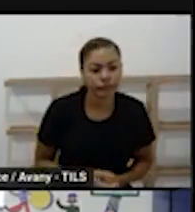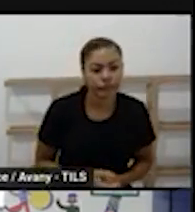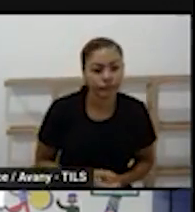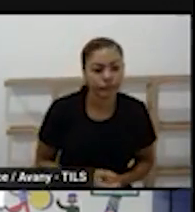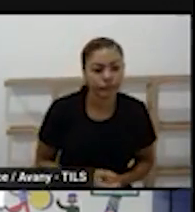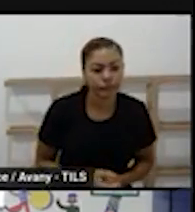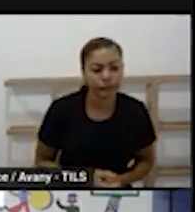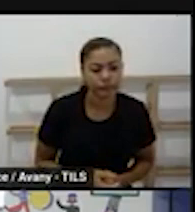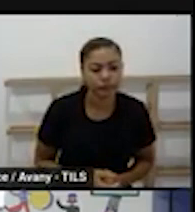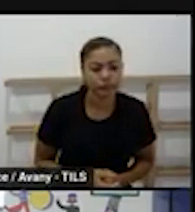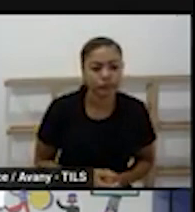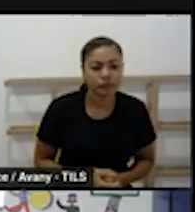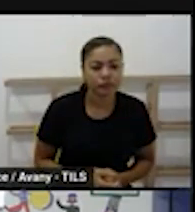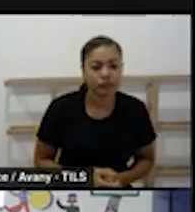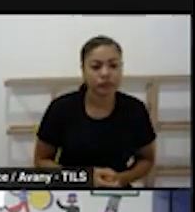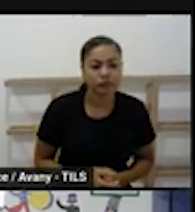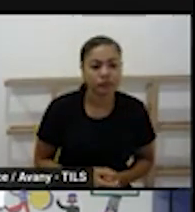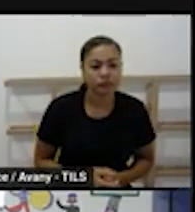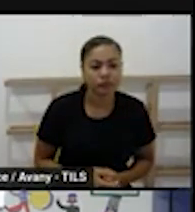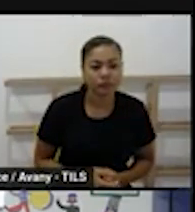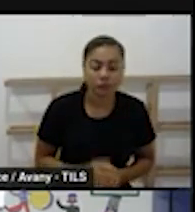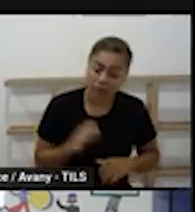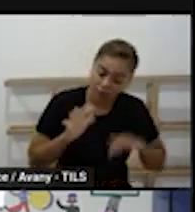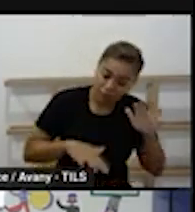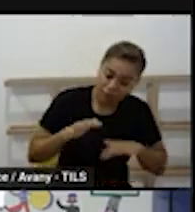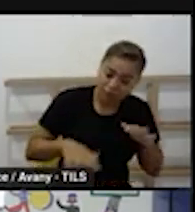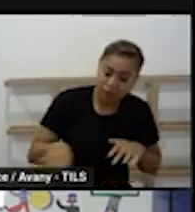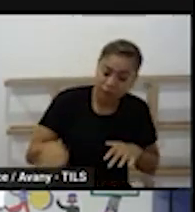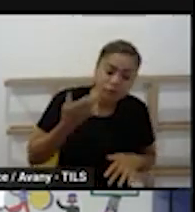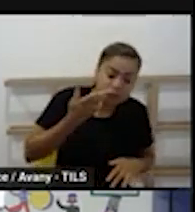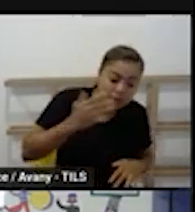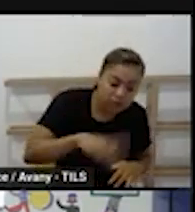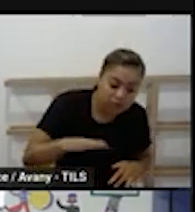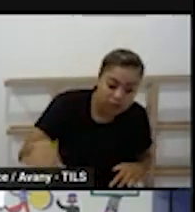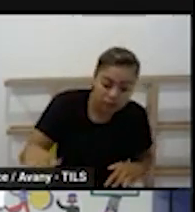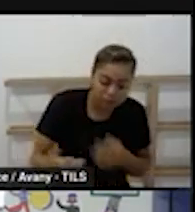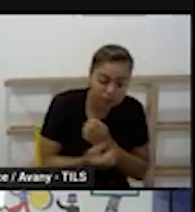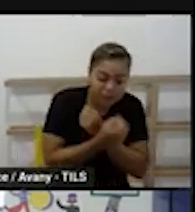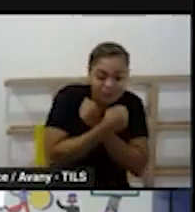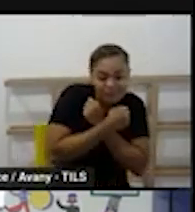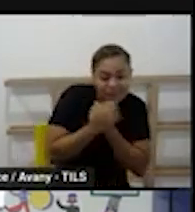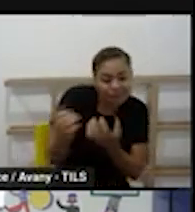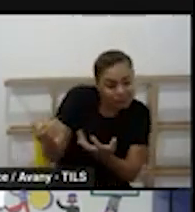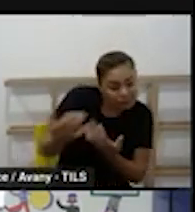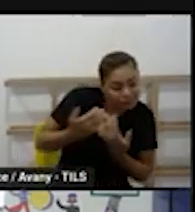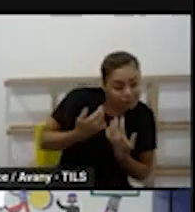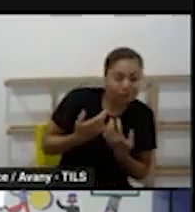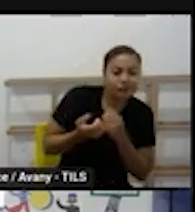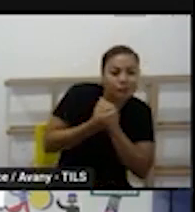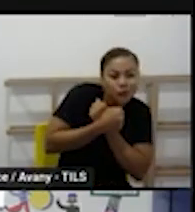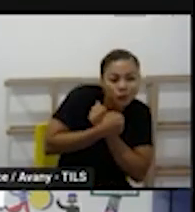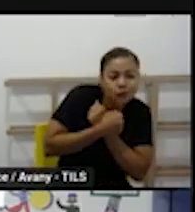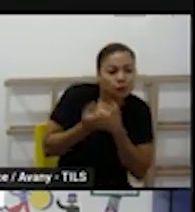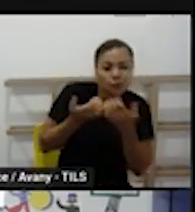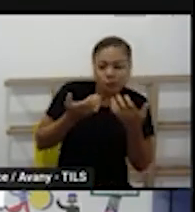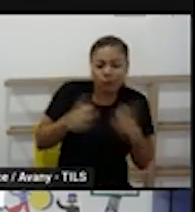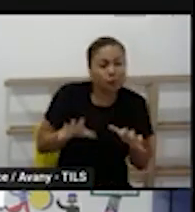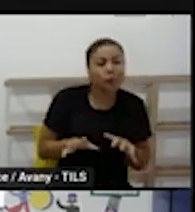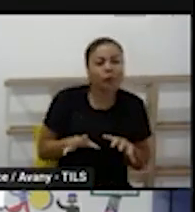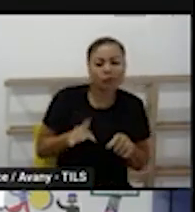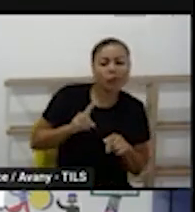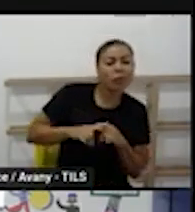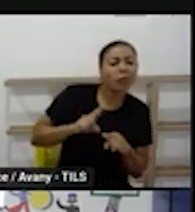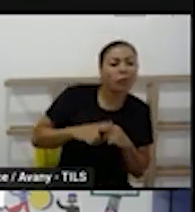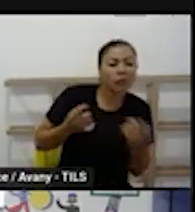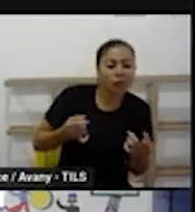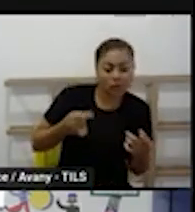se envolve como a gente esperava a gente precisa prestar atenção e entender o que essa criança está querendo comunicar com